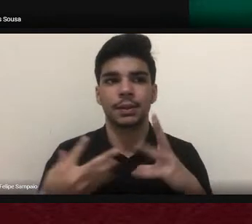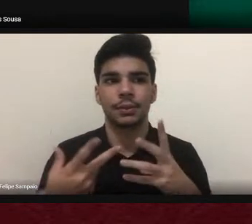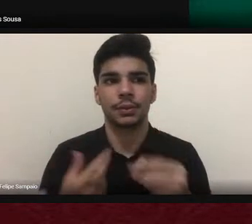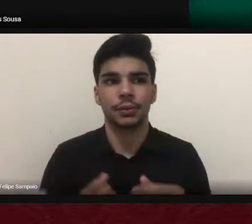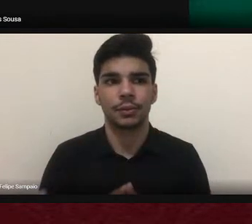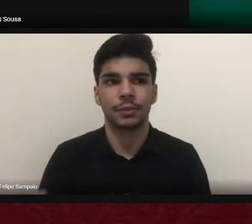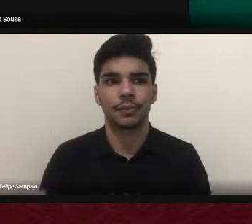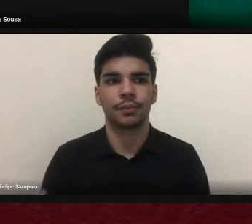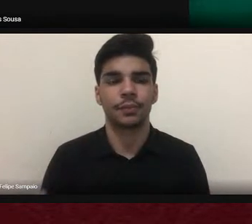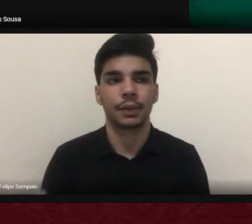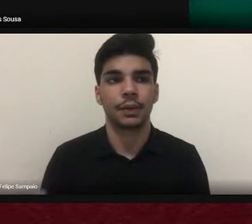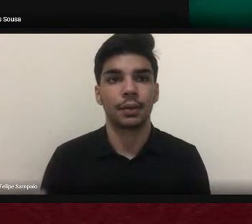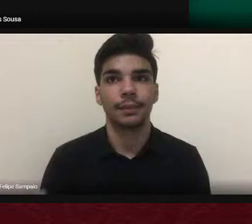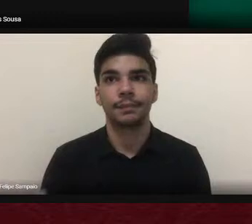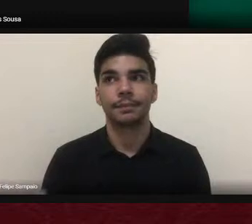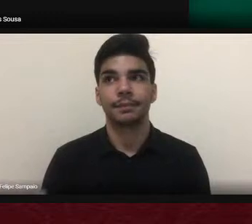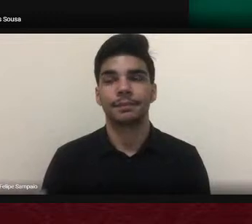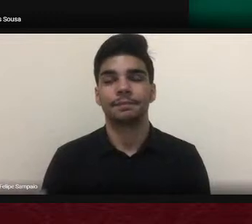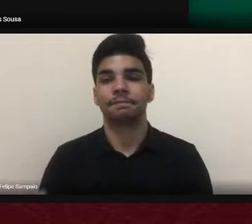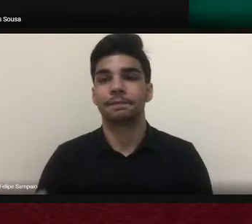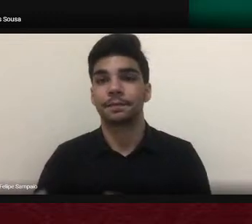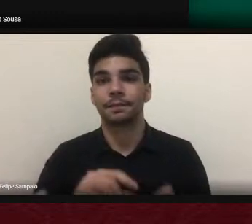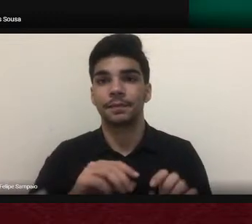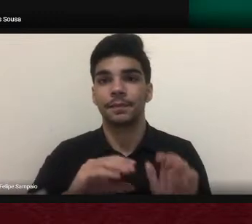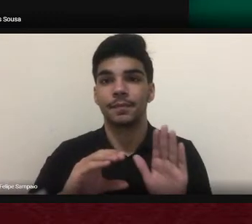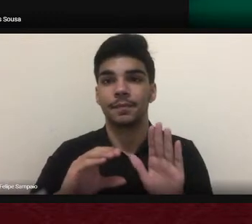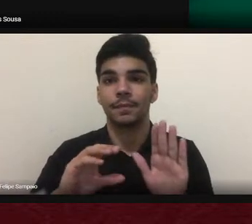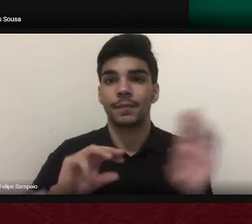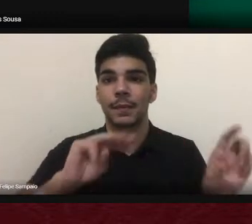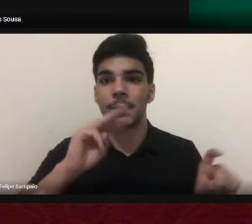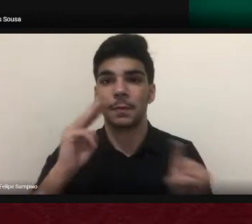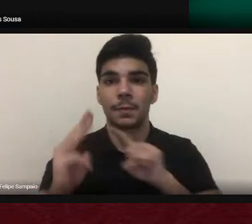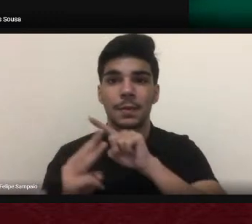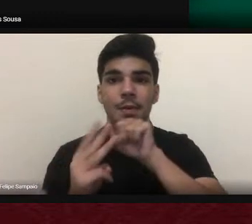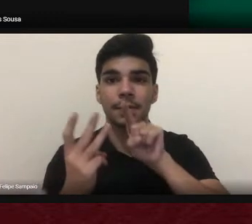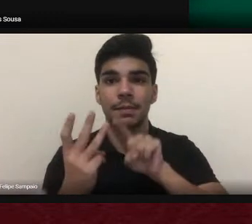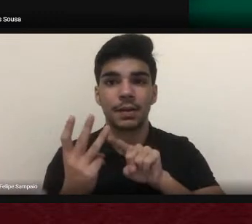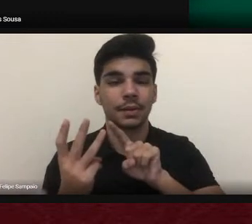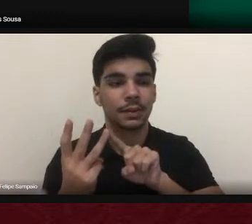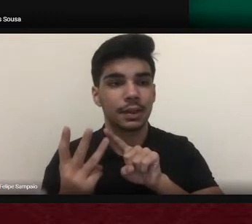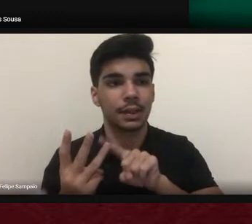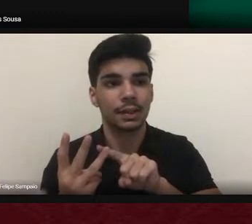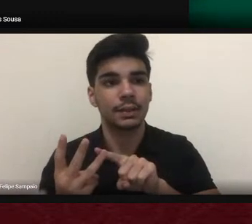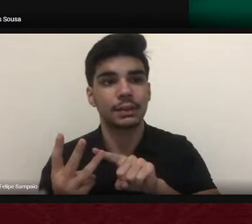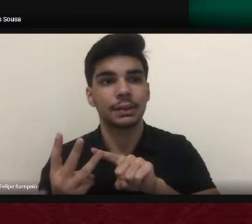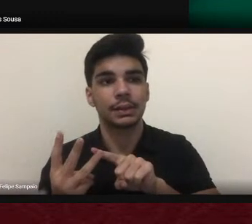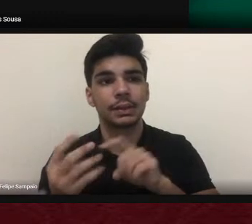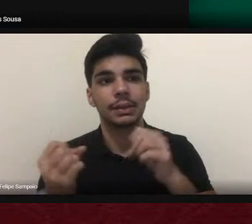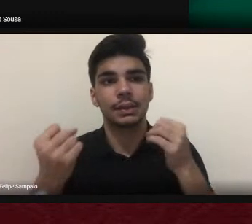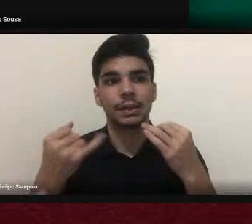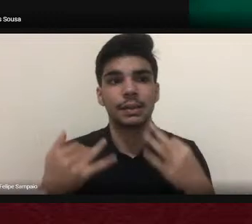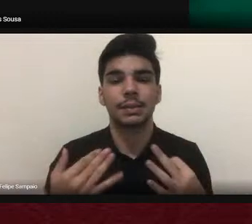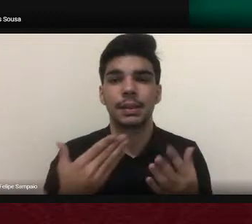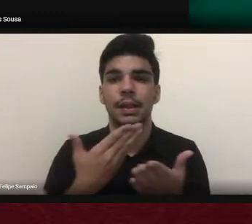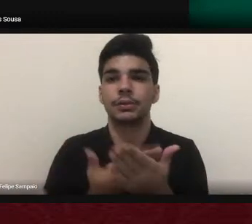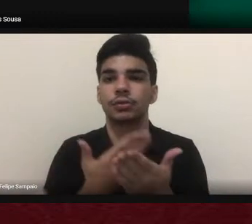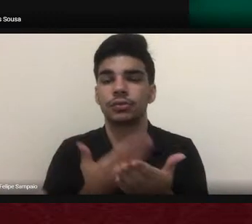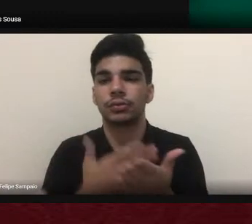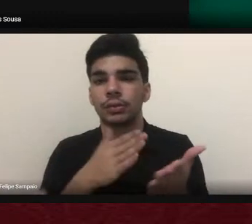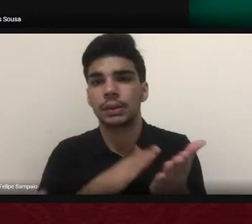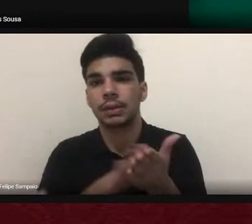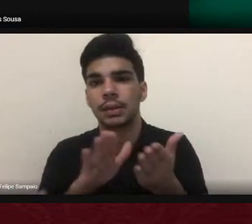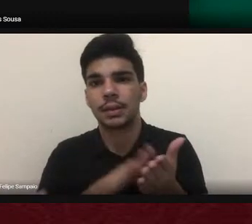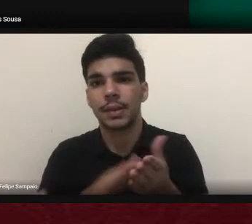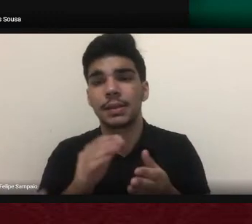temático 3 imprensos sujeitos de história operações possíveis traz estudos sobre impressos do século